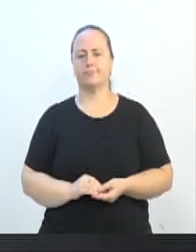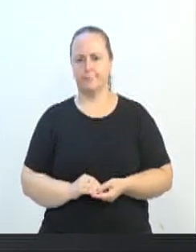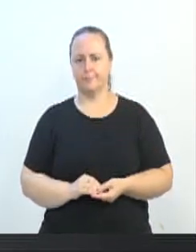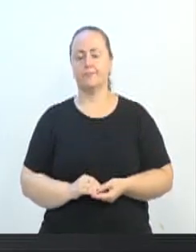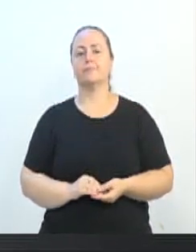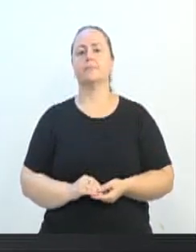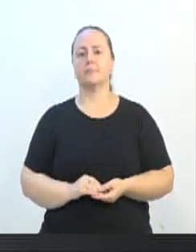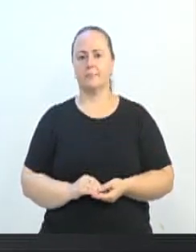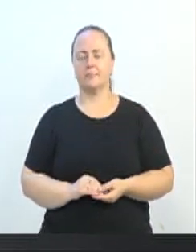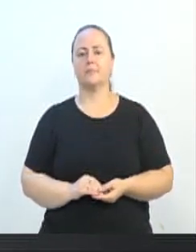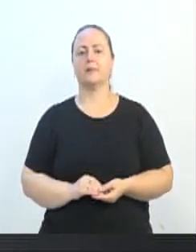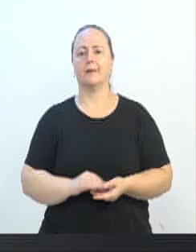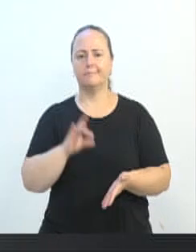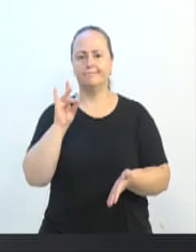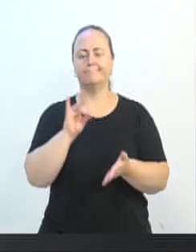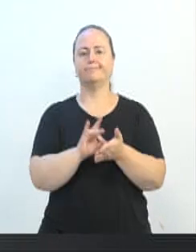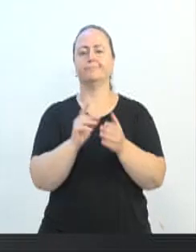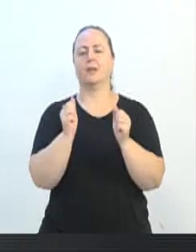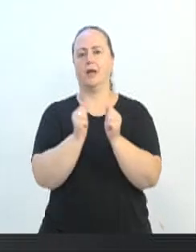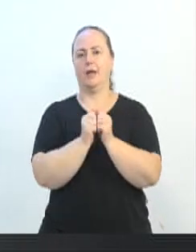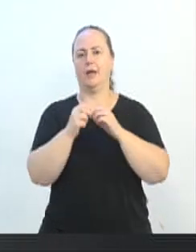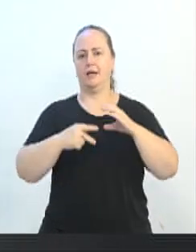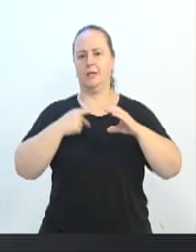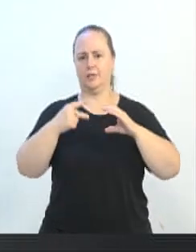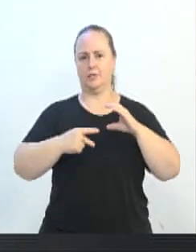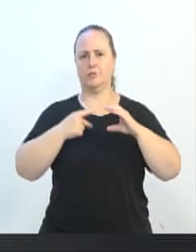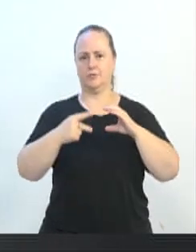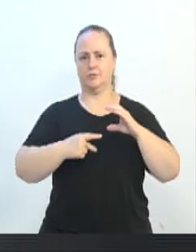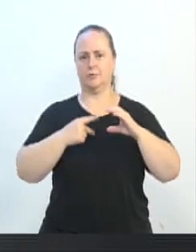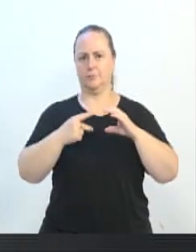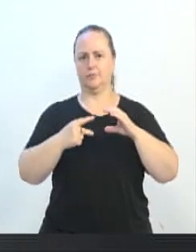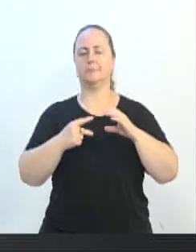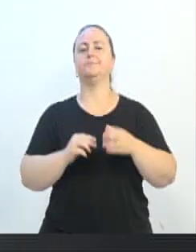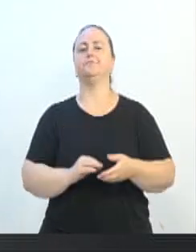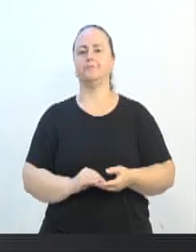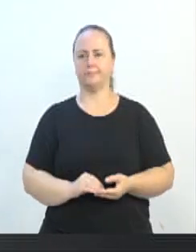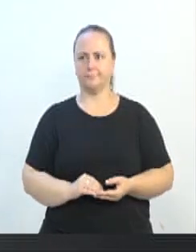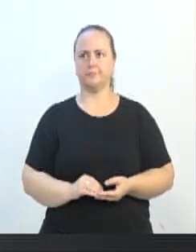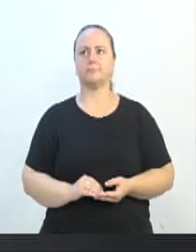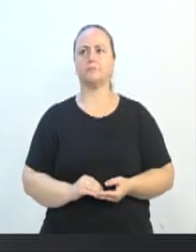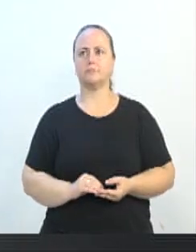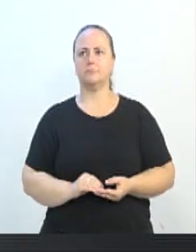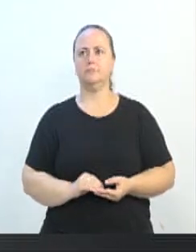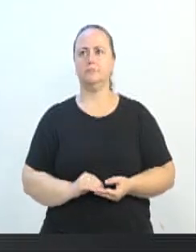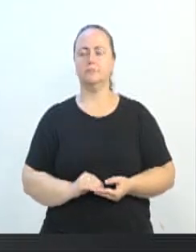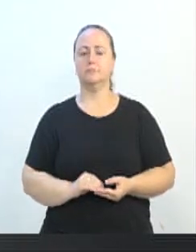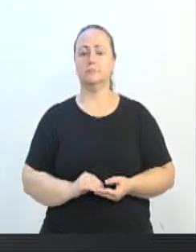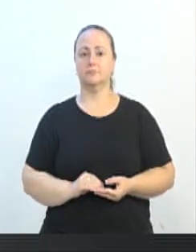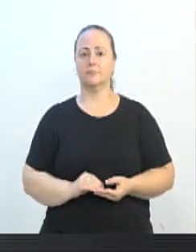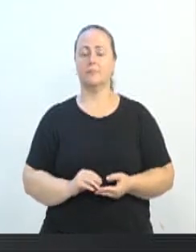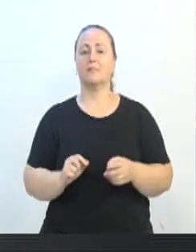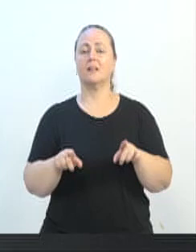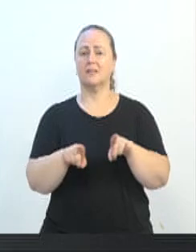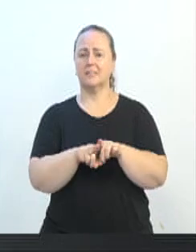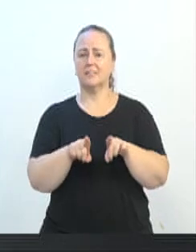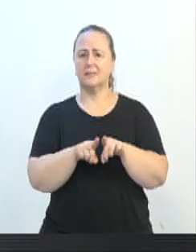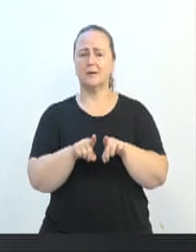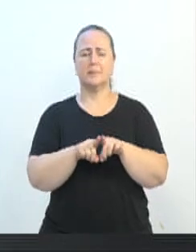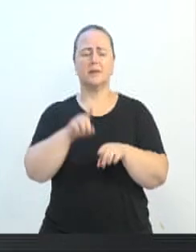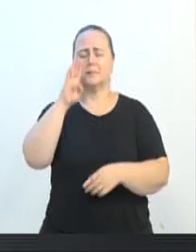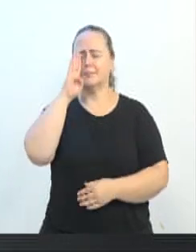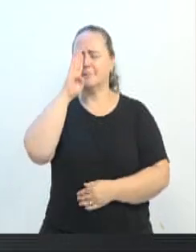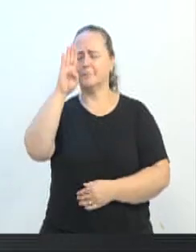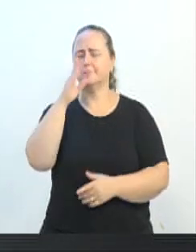da Câmara de Vereadores. Já falei e vou falar. Uma das minhas maiores brigas